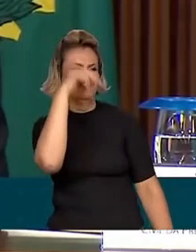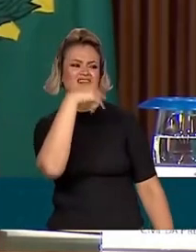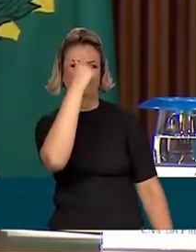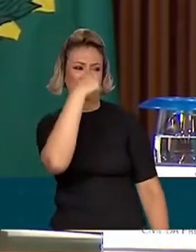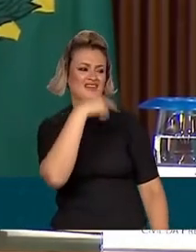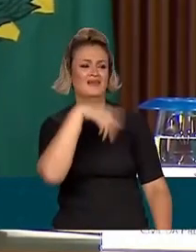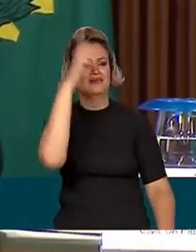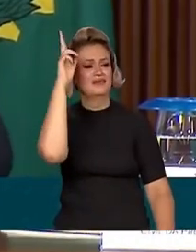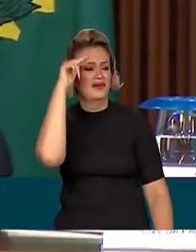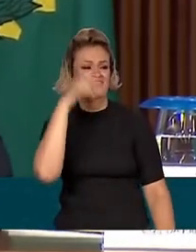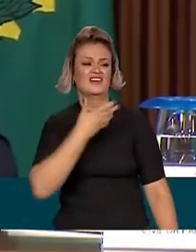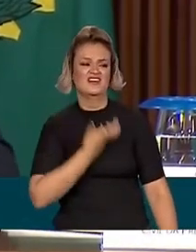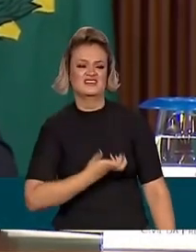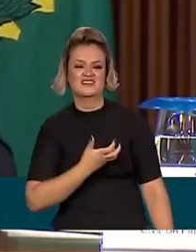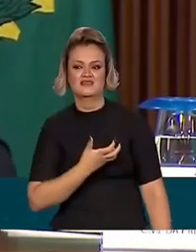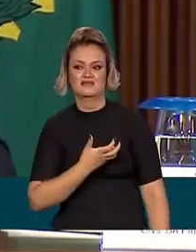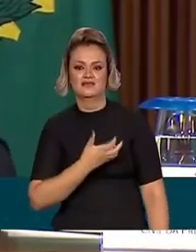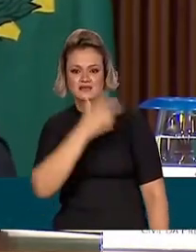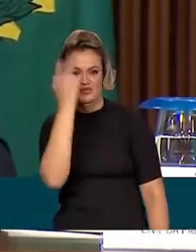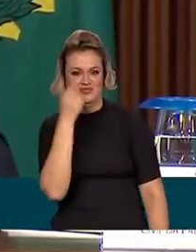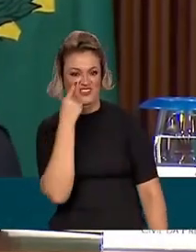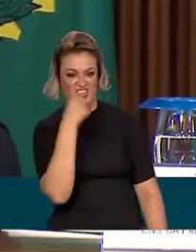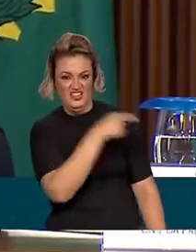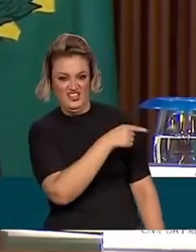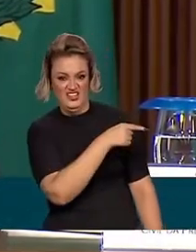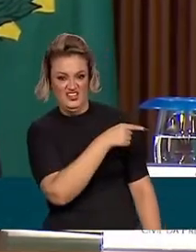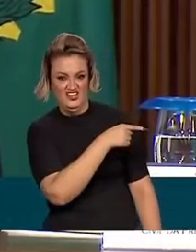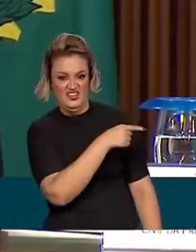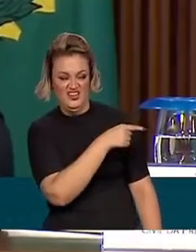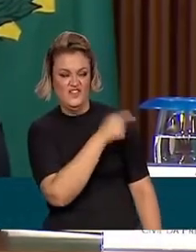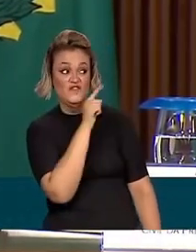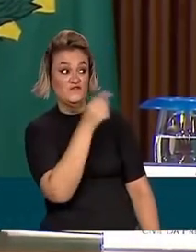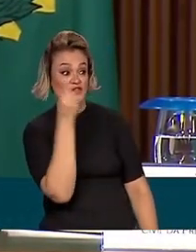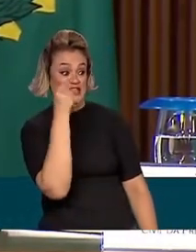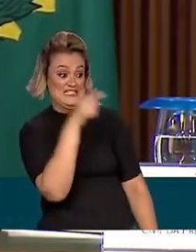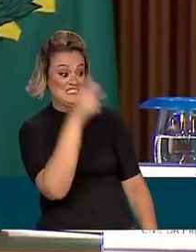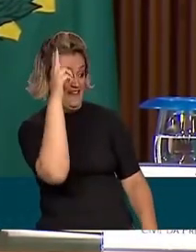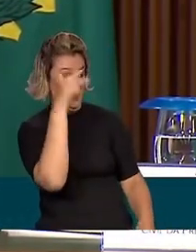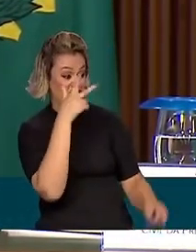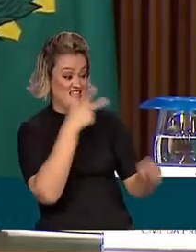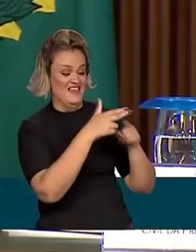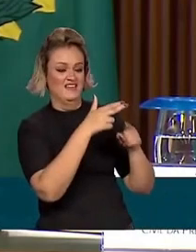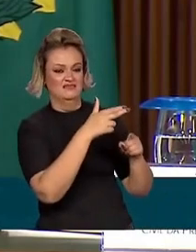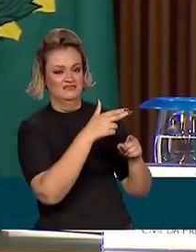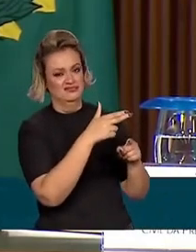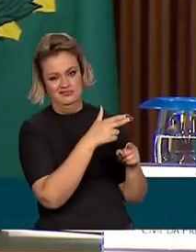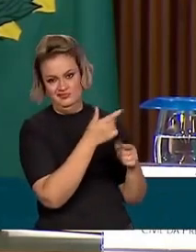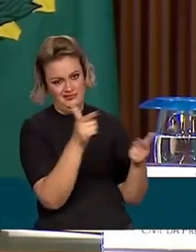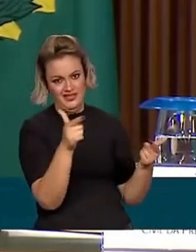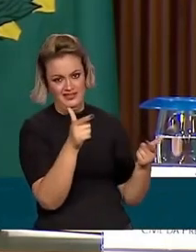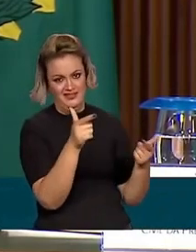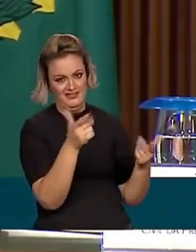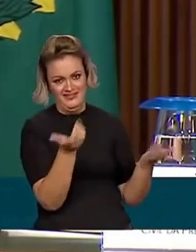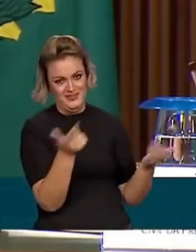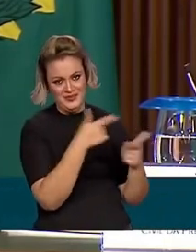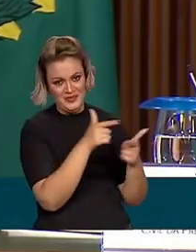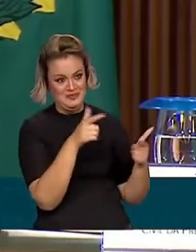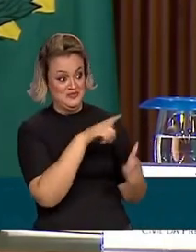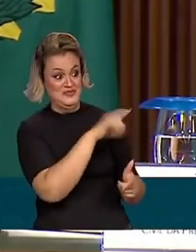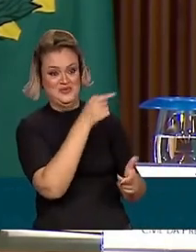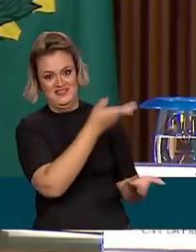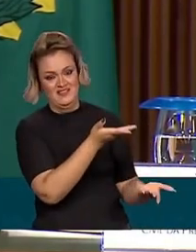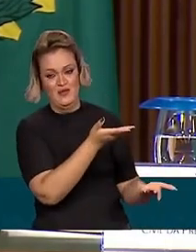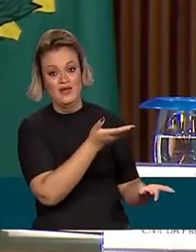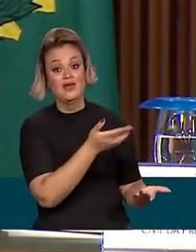cansado, que o seu cavalo... Ninguém vai fazer nenhuma aposta. Então, o nosso papel é apostar de que esse